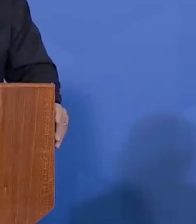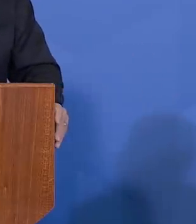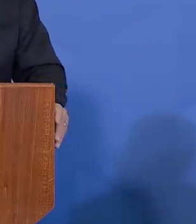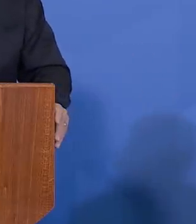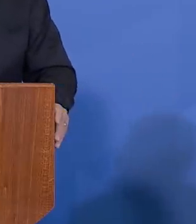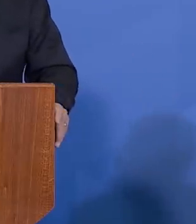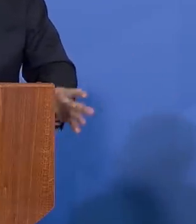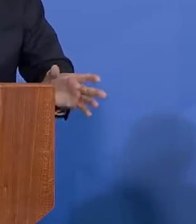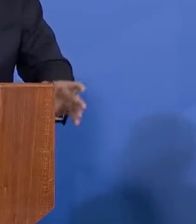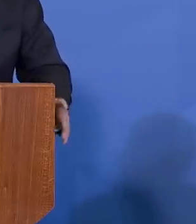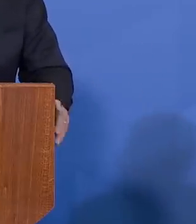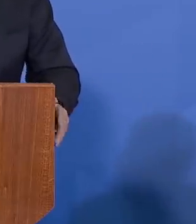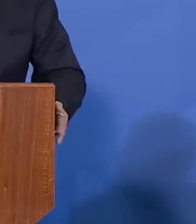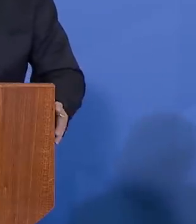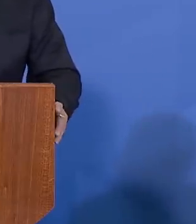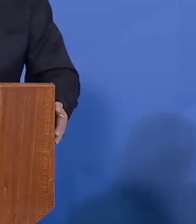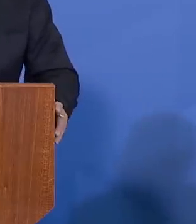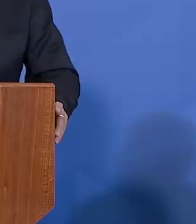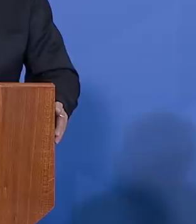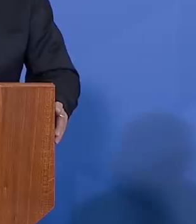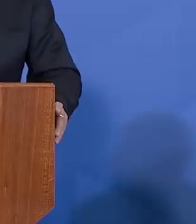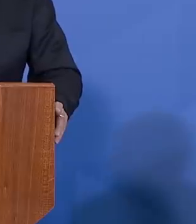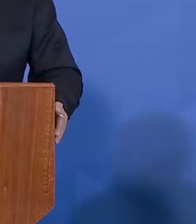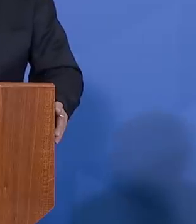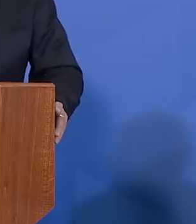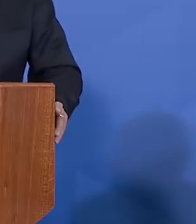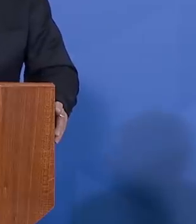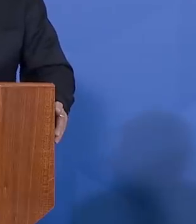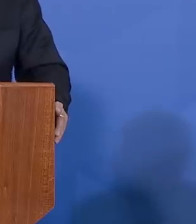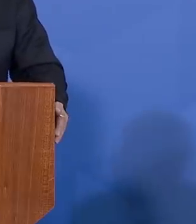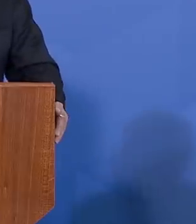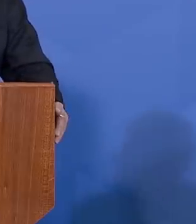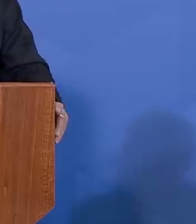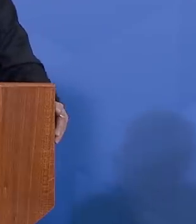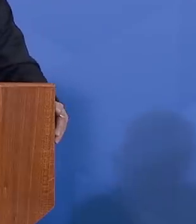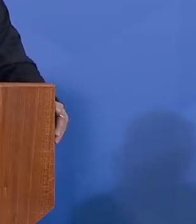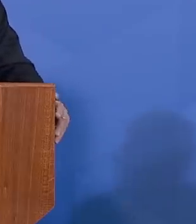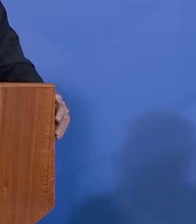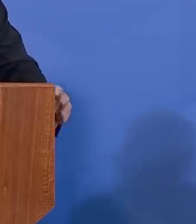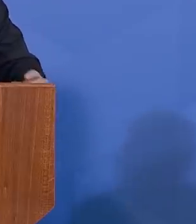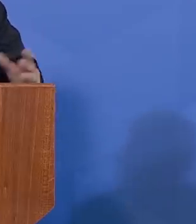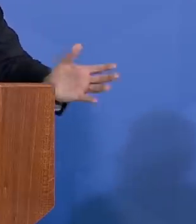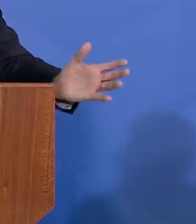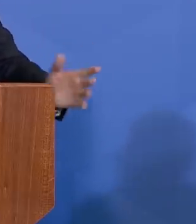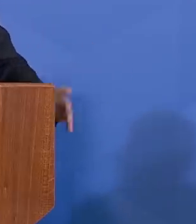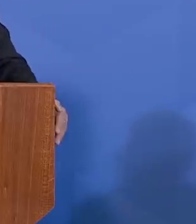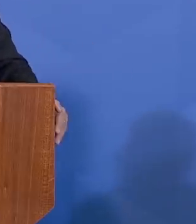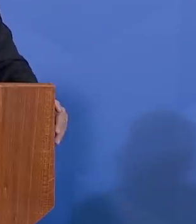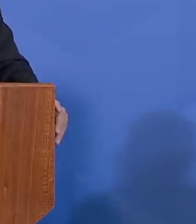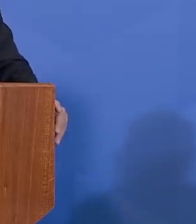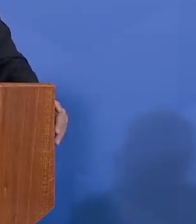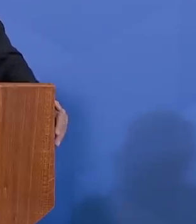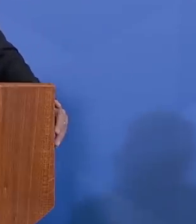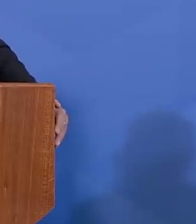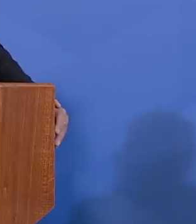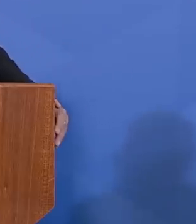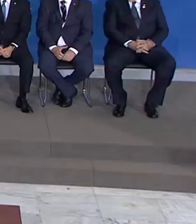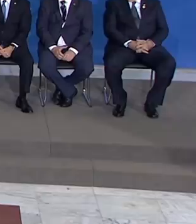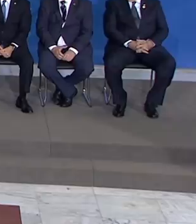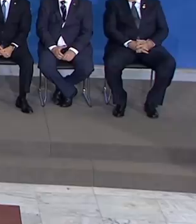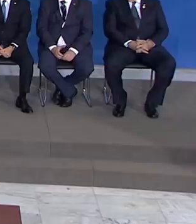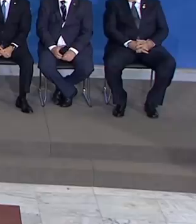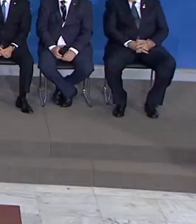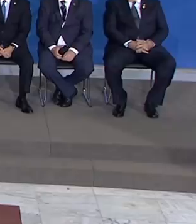assinado aqui agora por ocasião dessa medida provisória que teve as mãos de vários ministros. Não foi